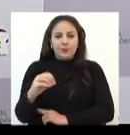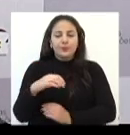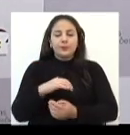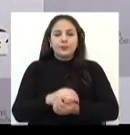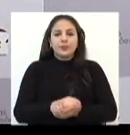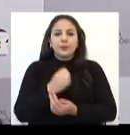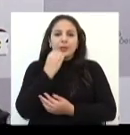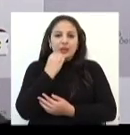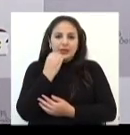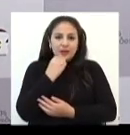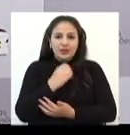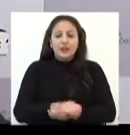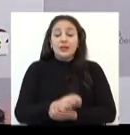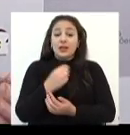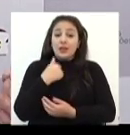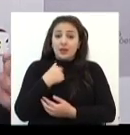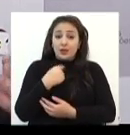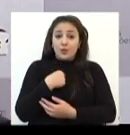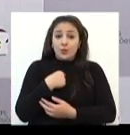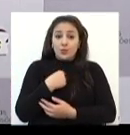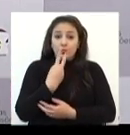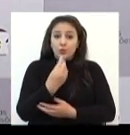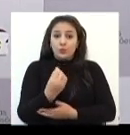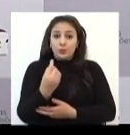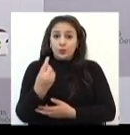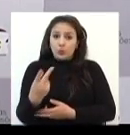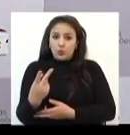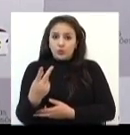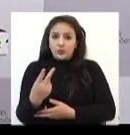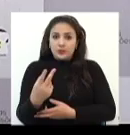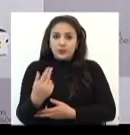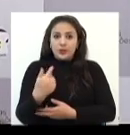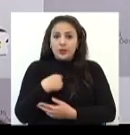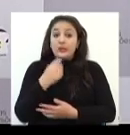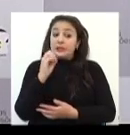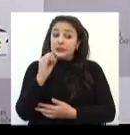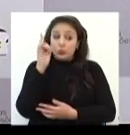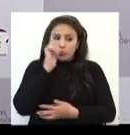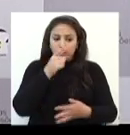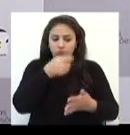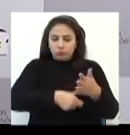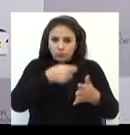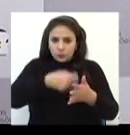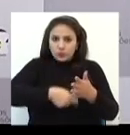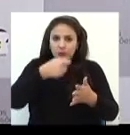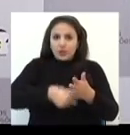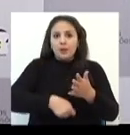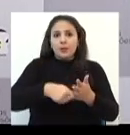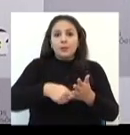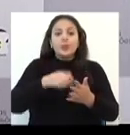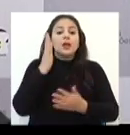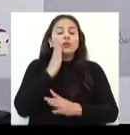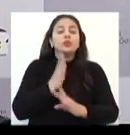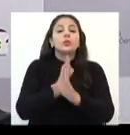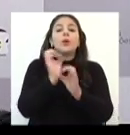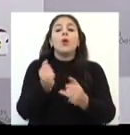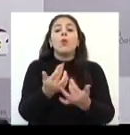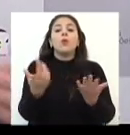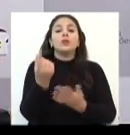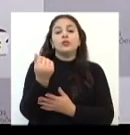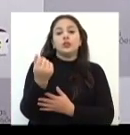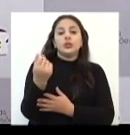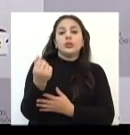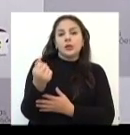e disse, se eu ganhar, eu vou me empenhar para vir onde é que está essa verba, para trazer para a nossa comunidade aqui em 2013. Em